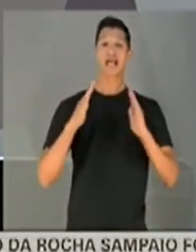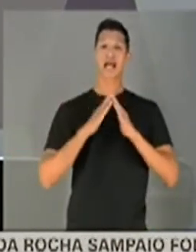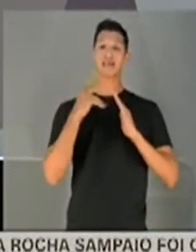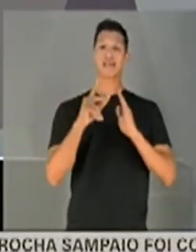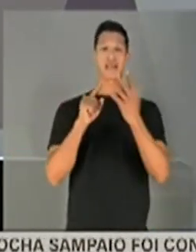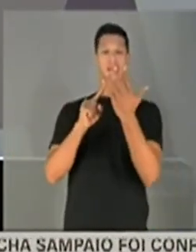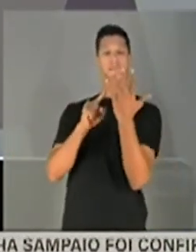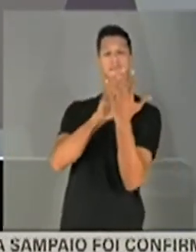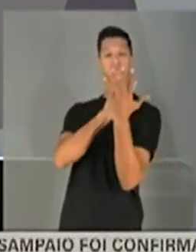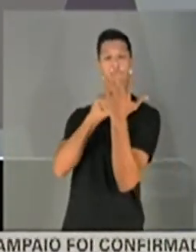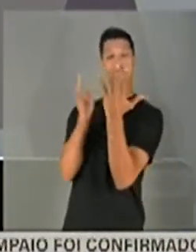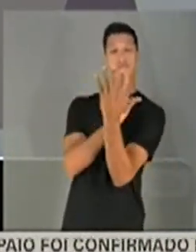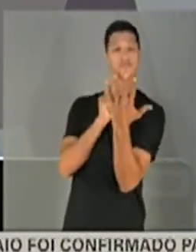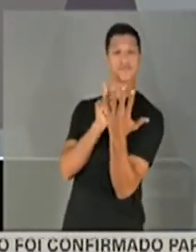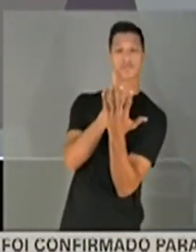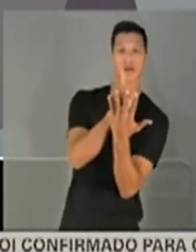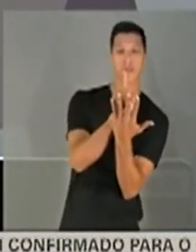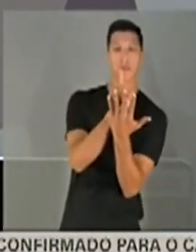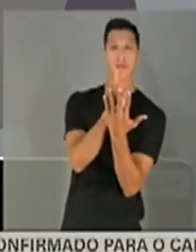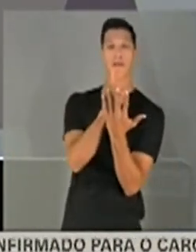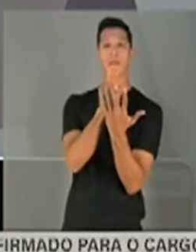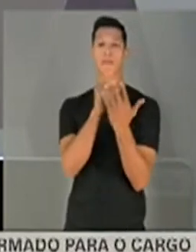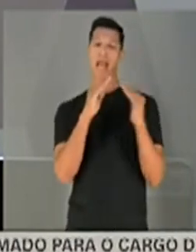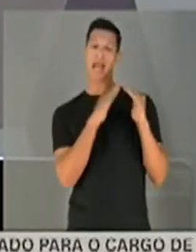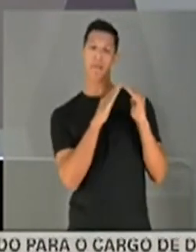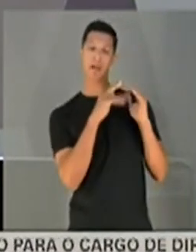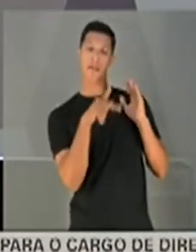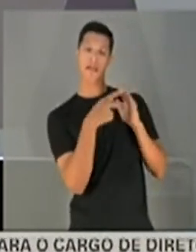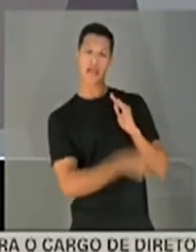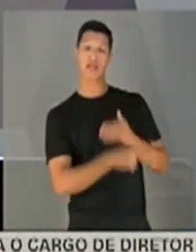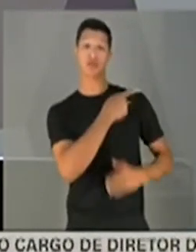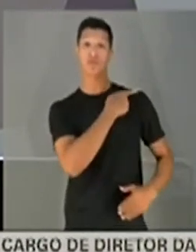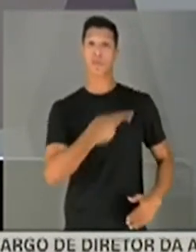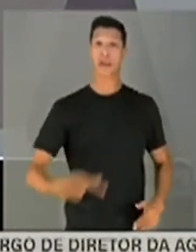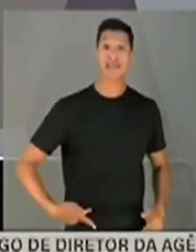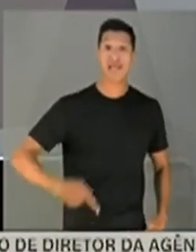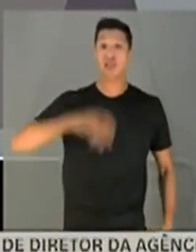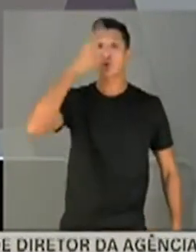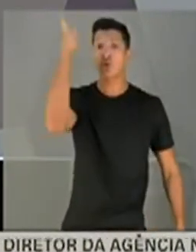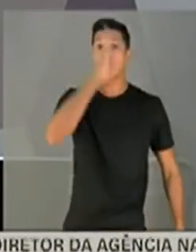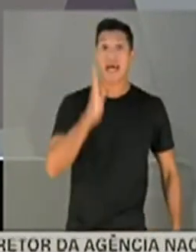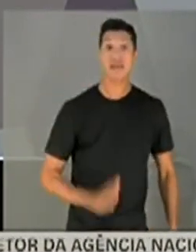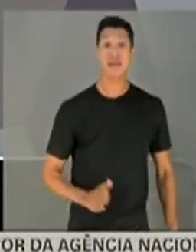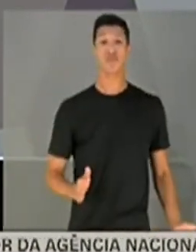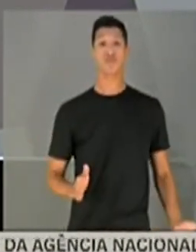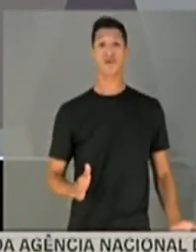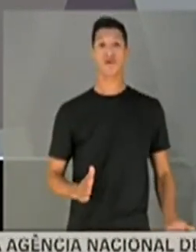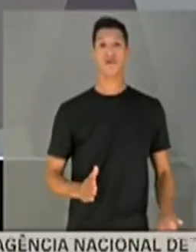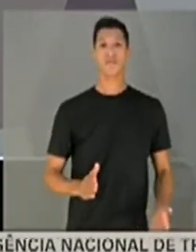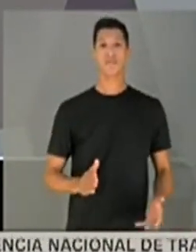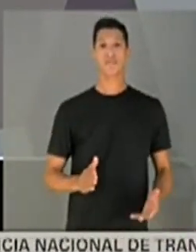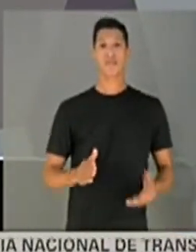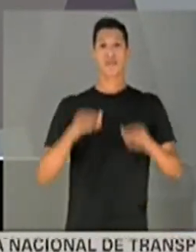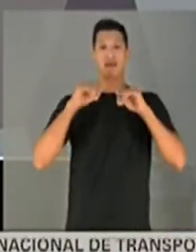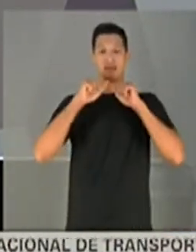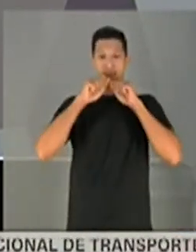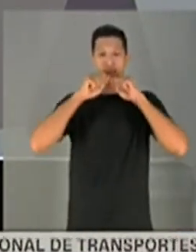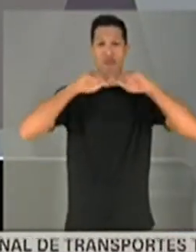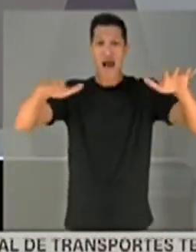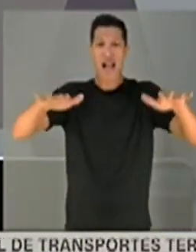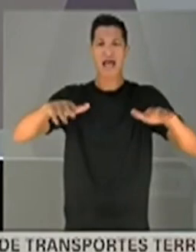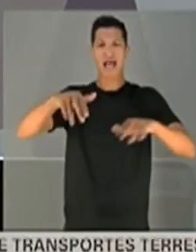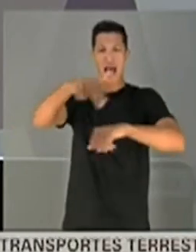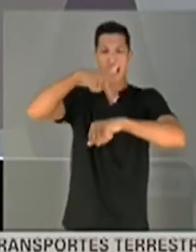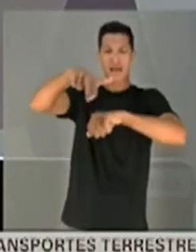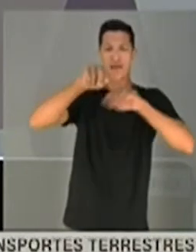cercadinho, que é o habitat do presidente do Brasil, fala nação de uma